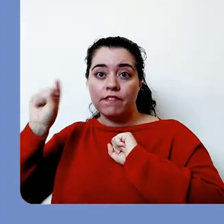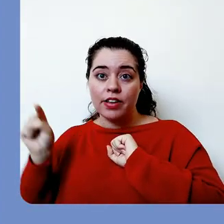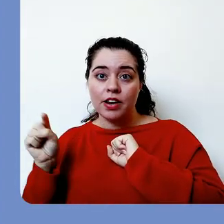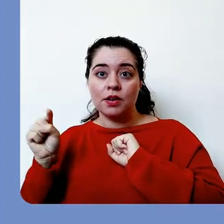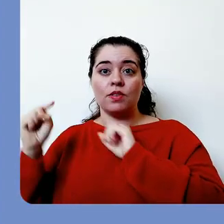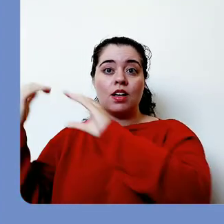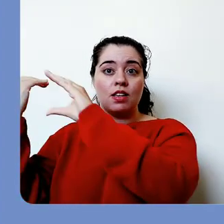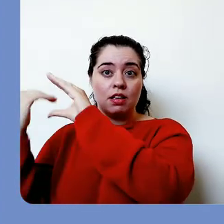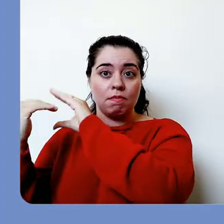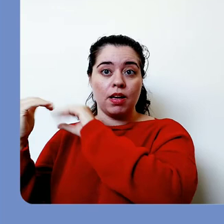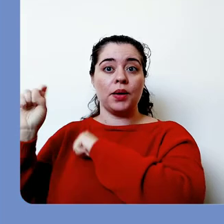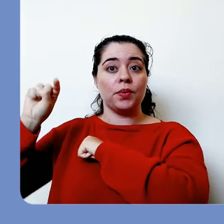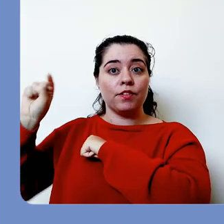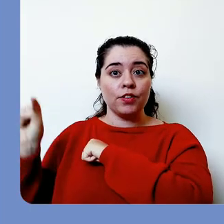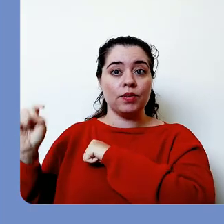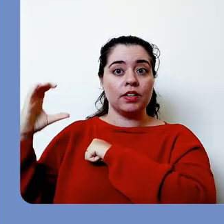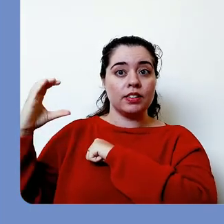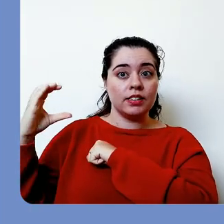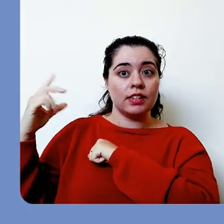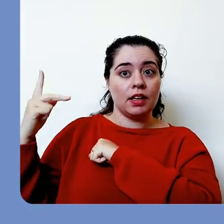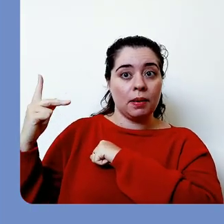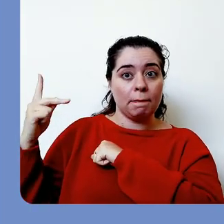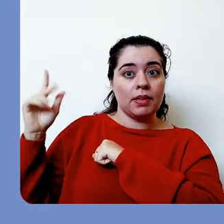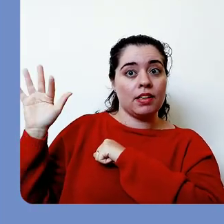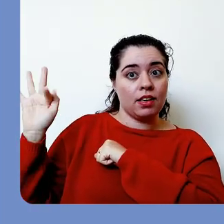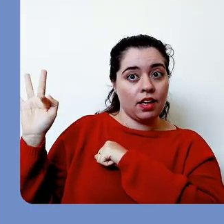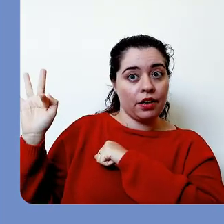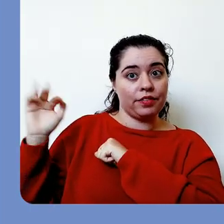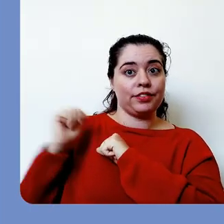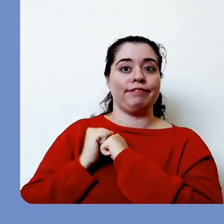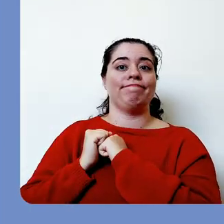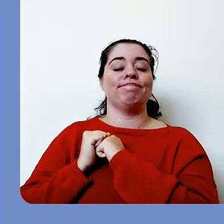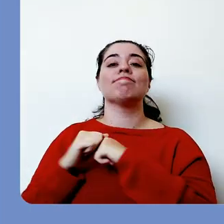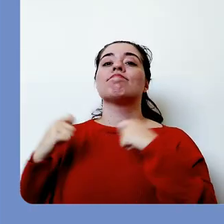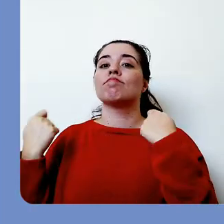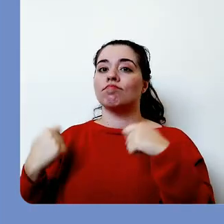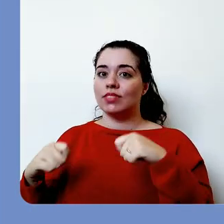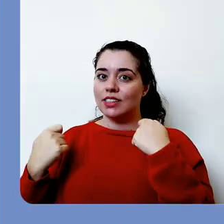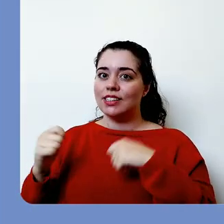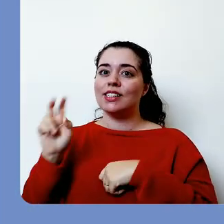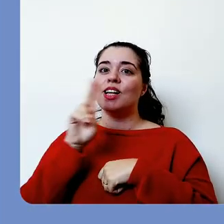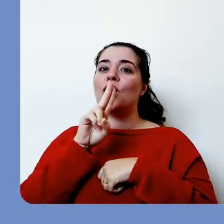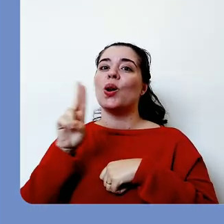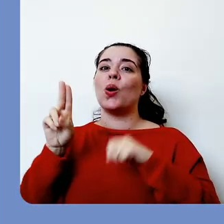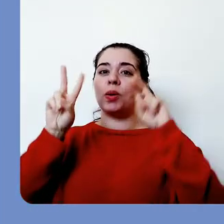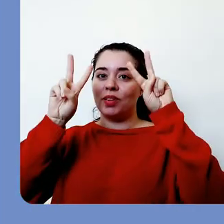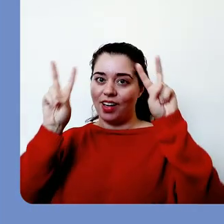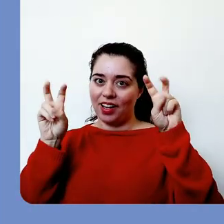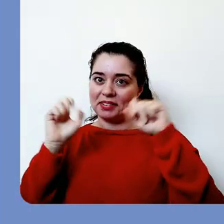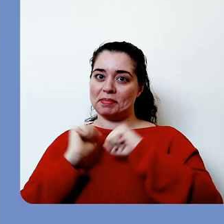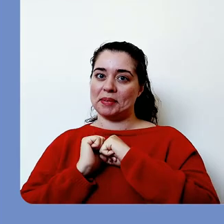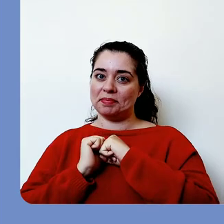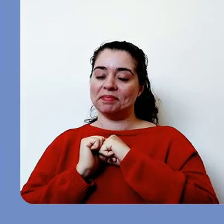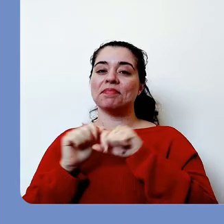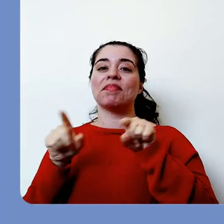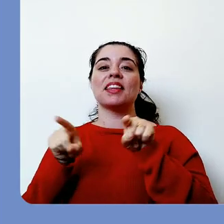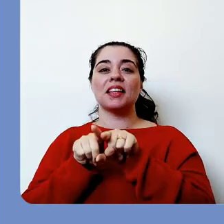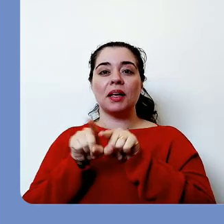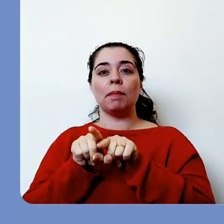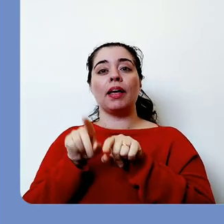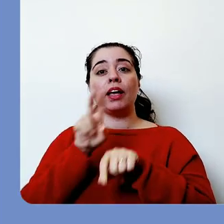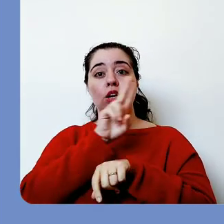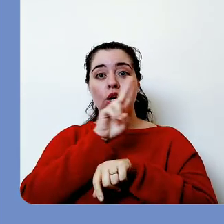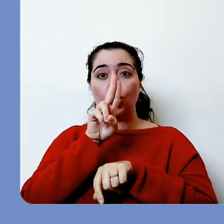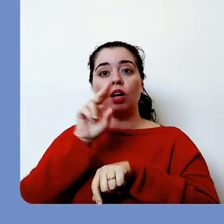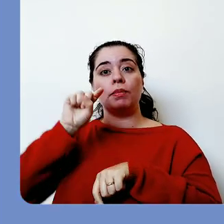e eu tenho aqui o CPF. É preciso colocar o nome entre aspas, separar cada um dos dados por